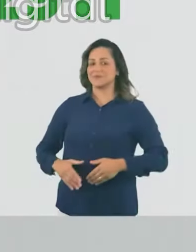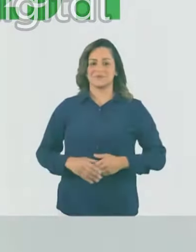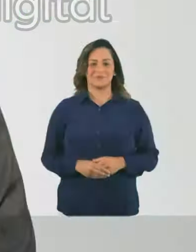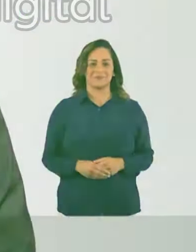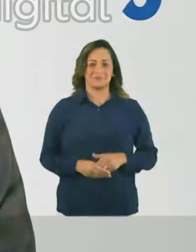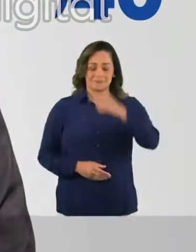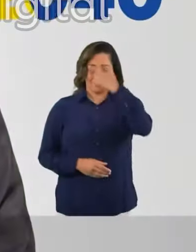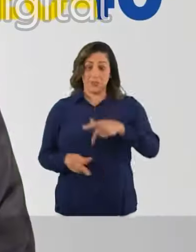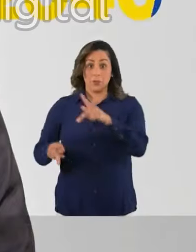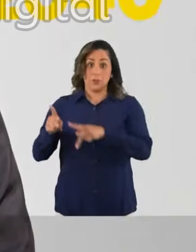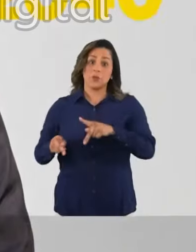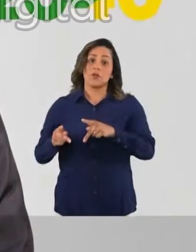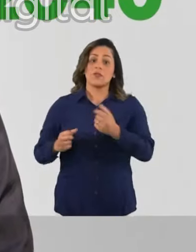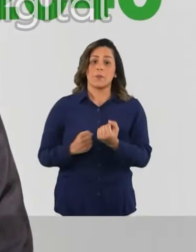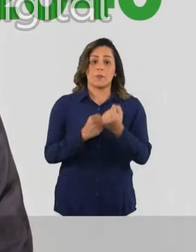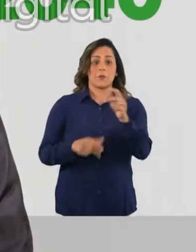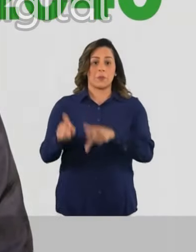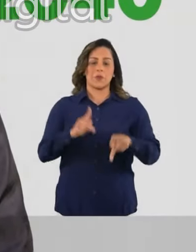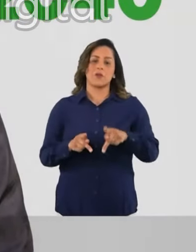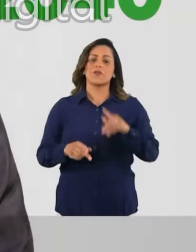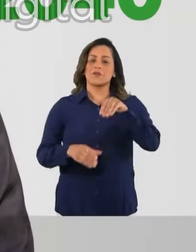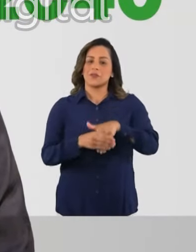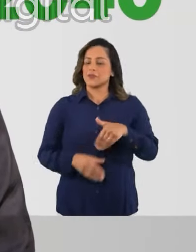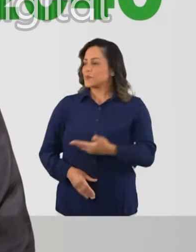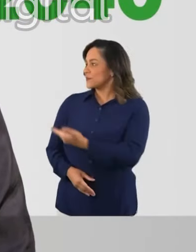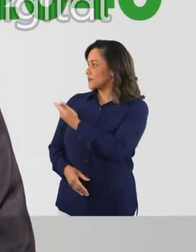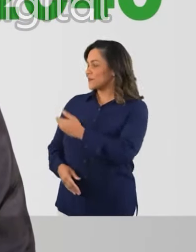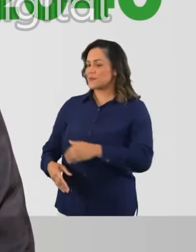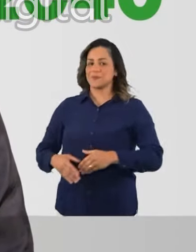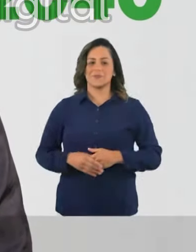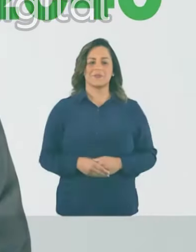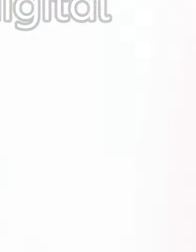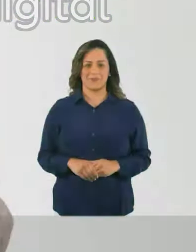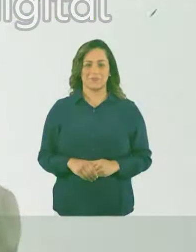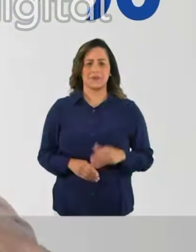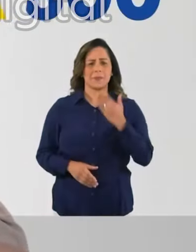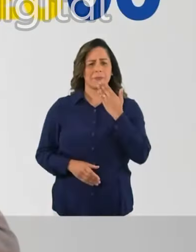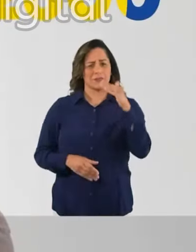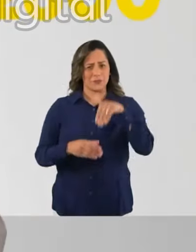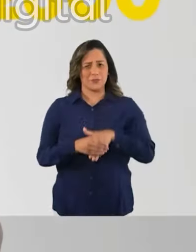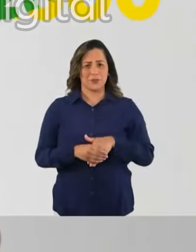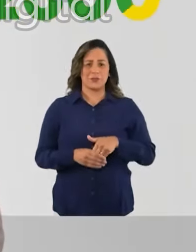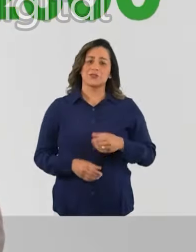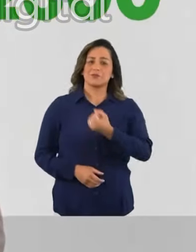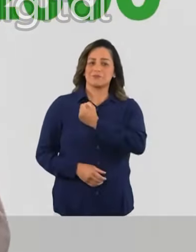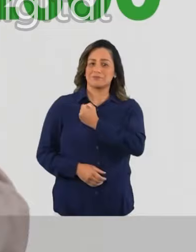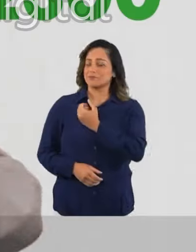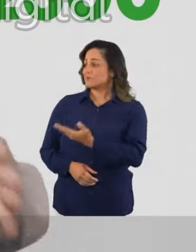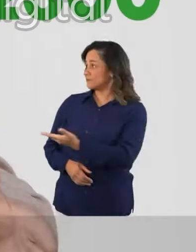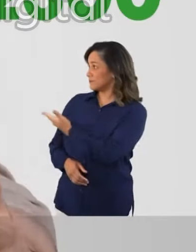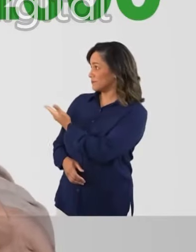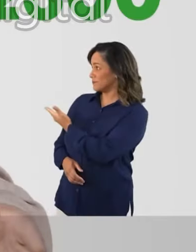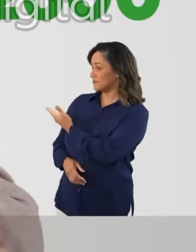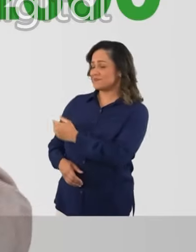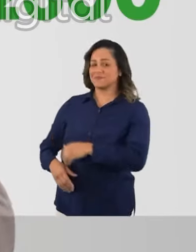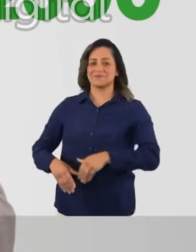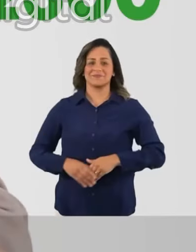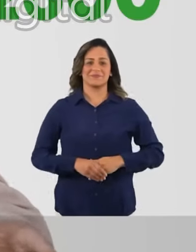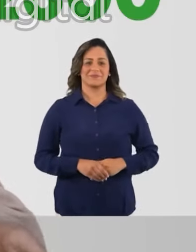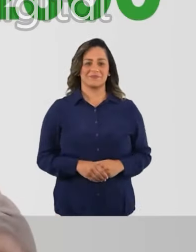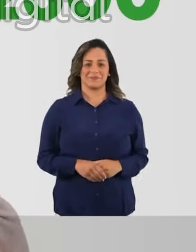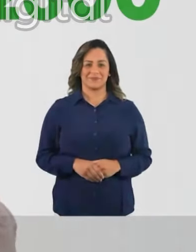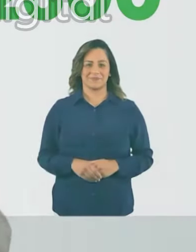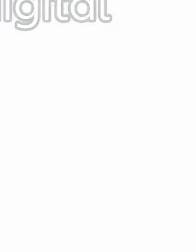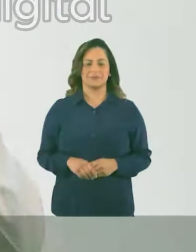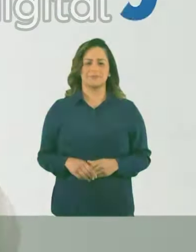Reage. Do povo para o povo. Vote Adriano Motoboy 22040. Peço seu voto. Salomão do Táxi para vereador 22